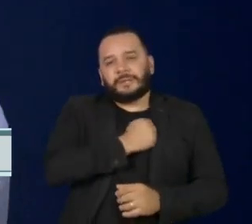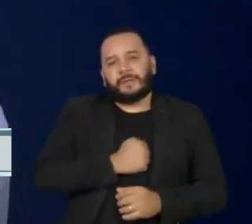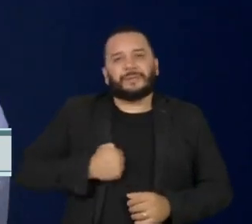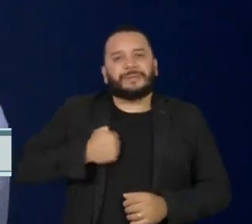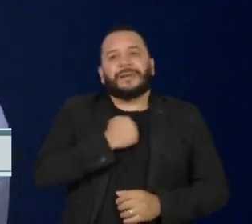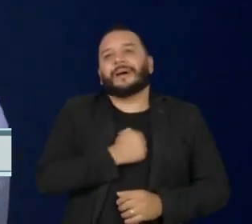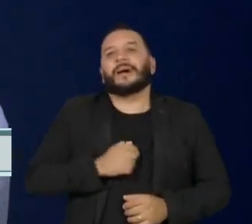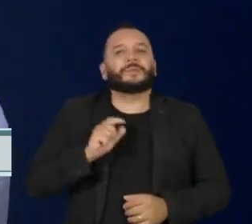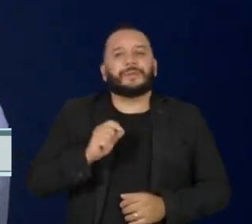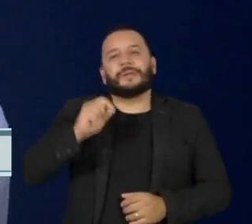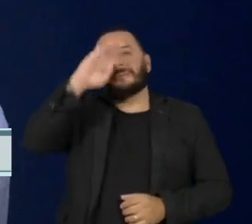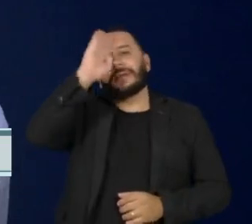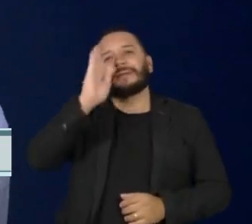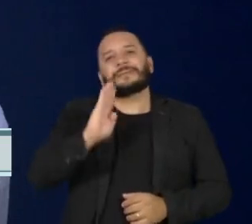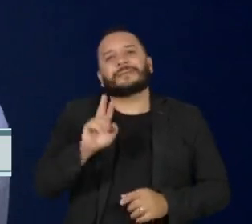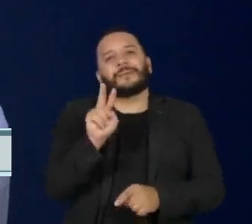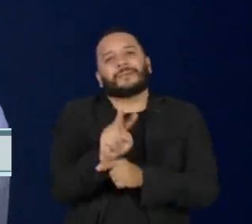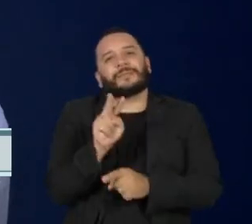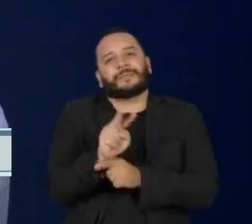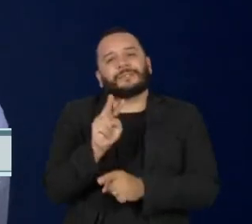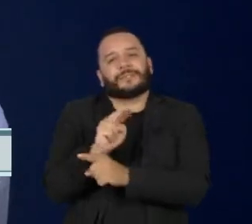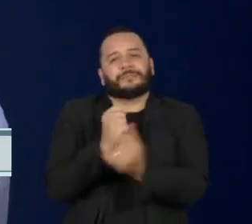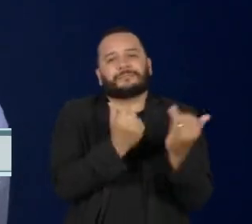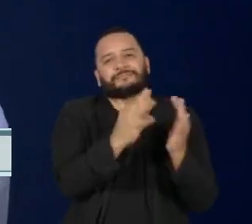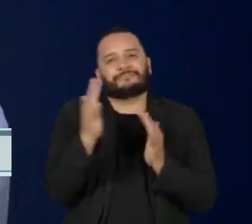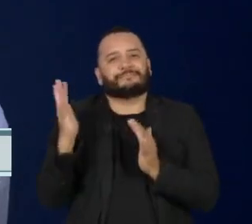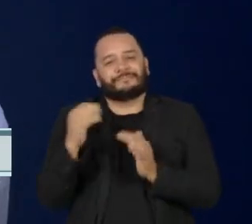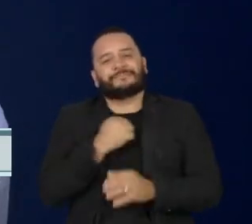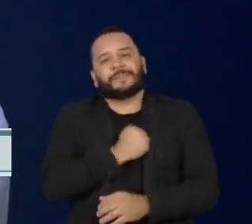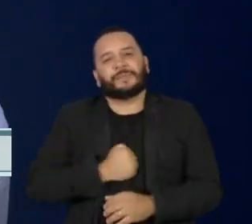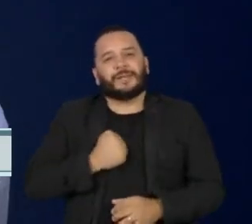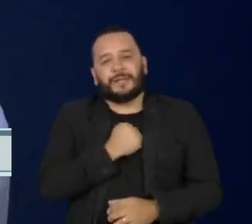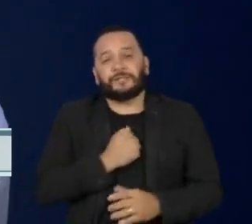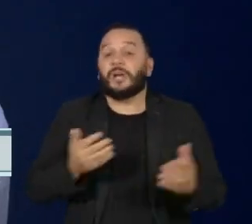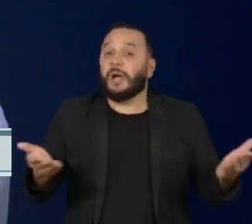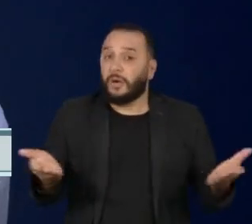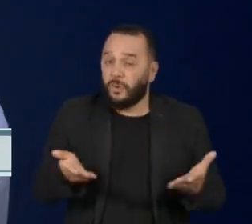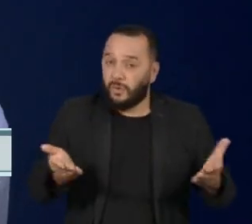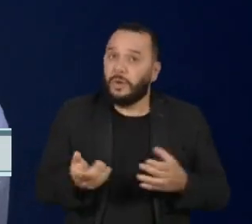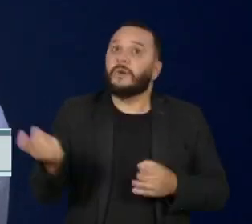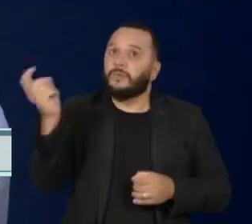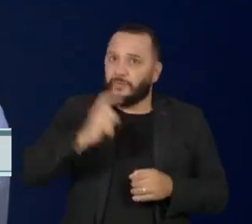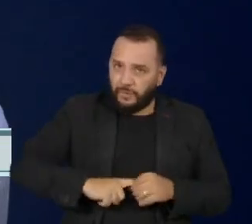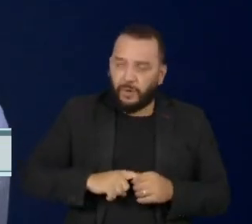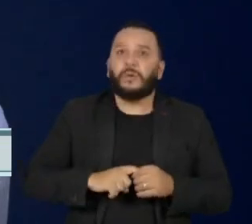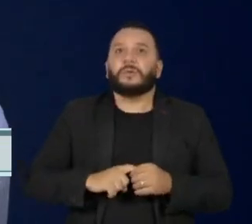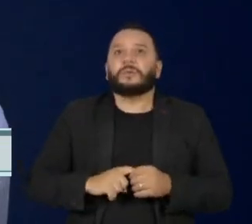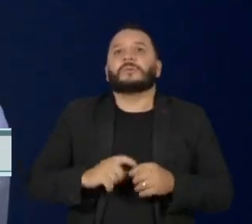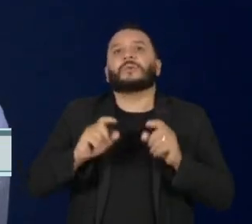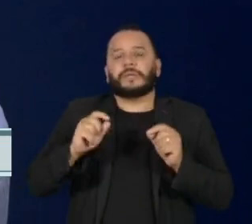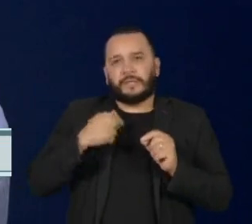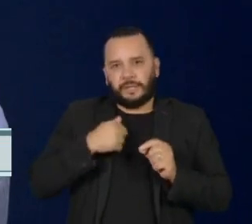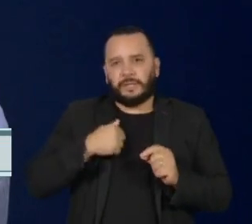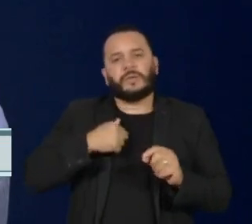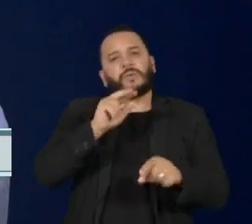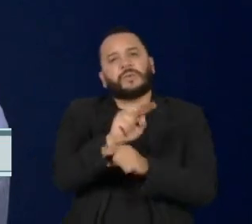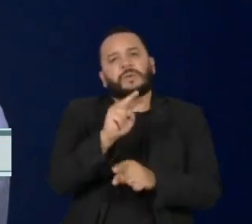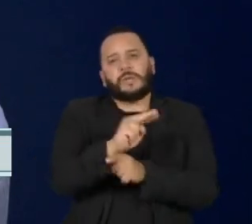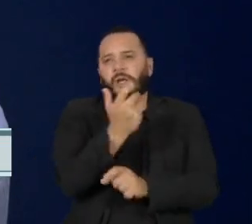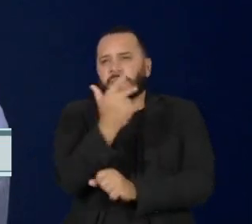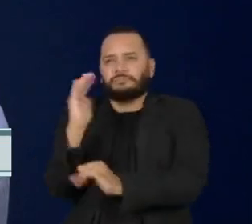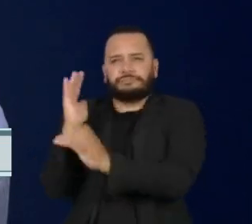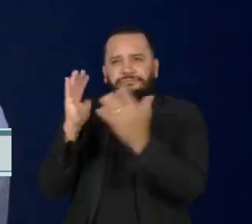Brasil com agenda climática. Estamos voltando para a cena global do multilateralismo climático.